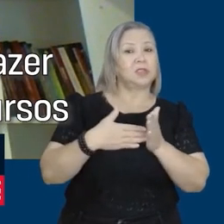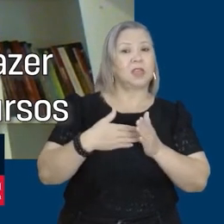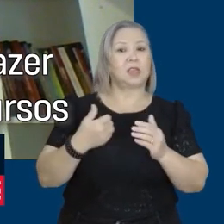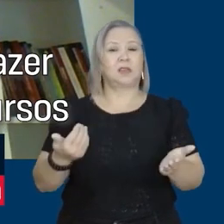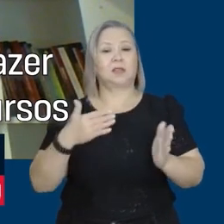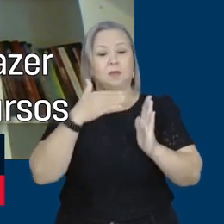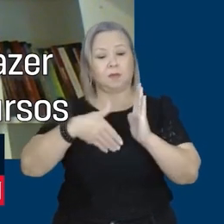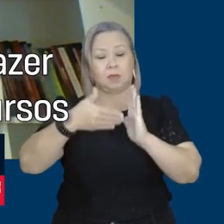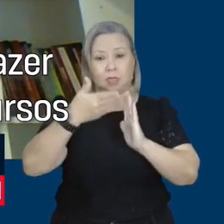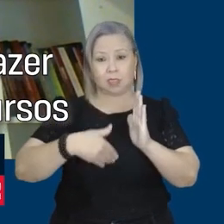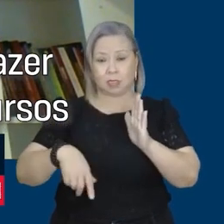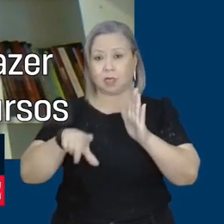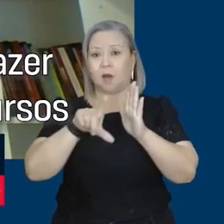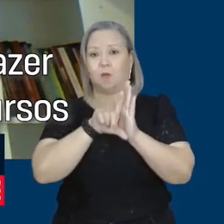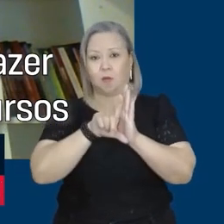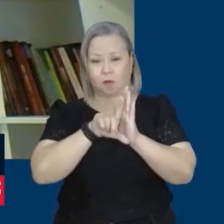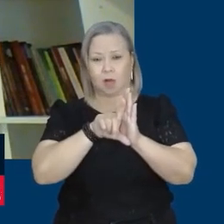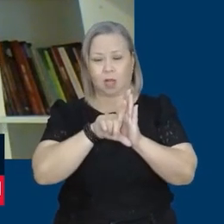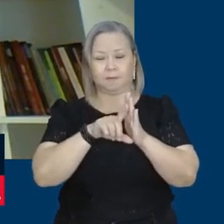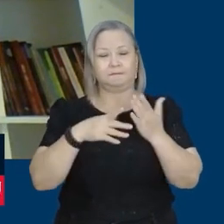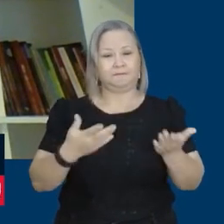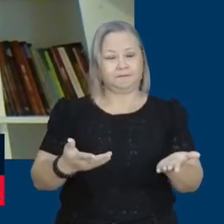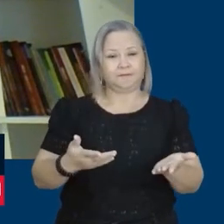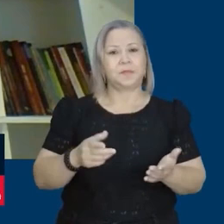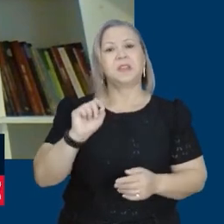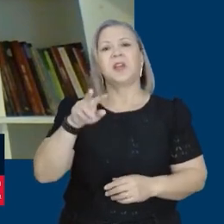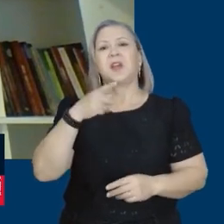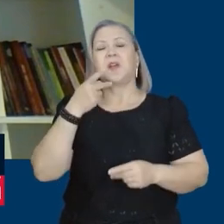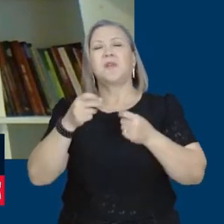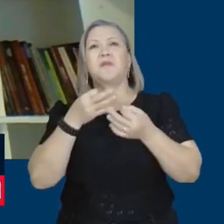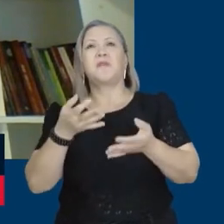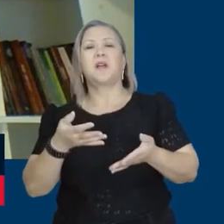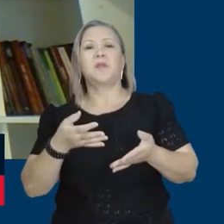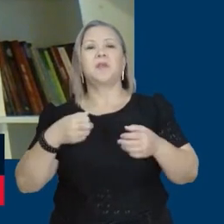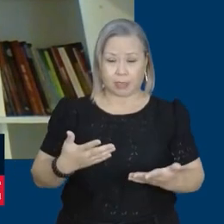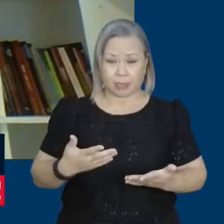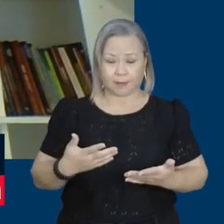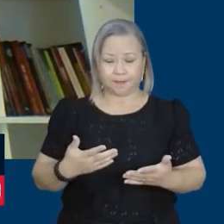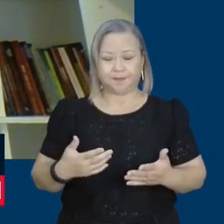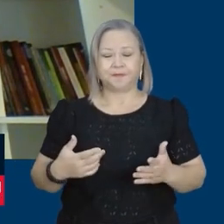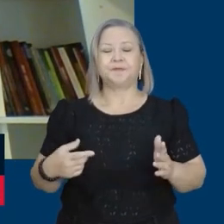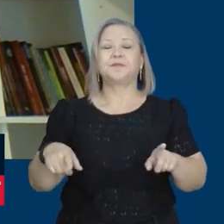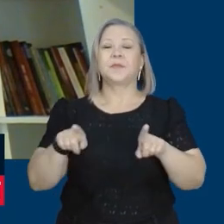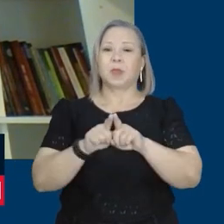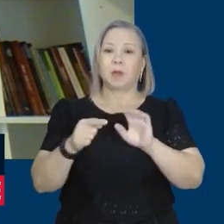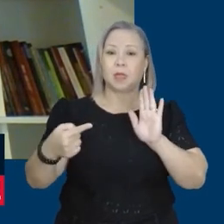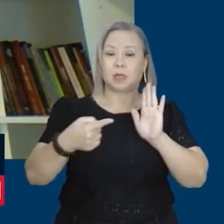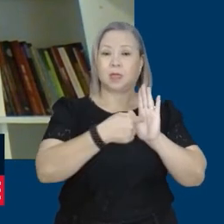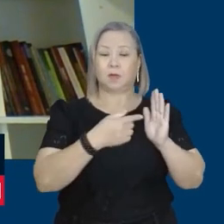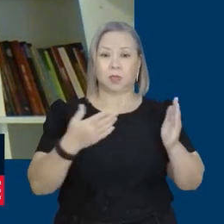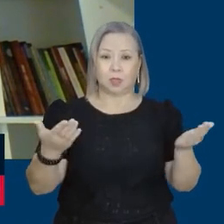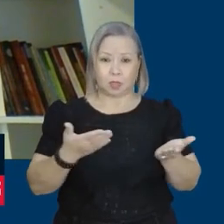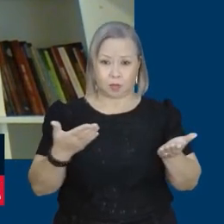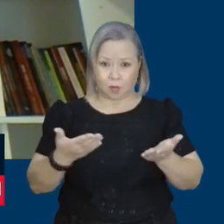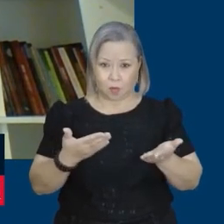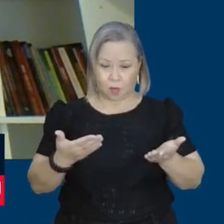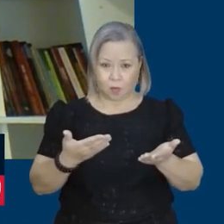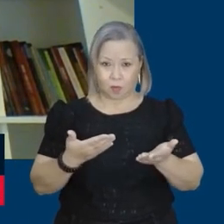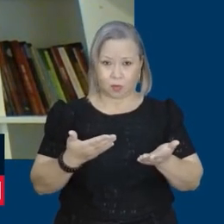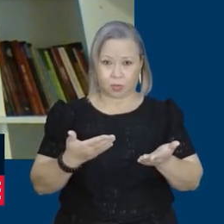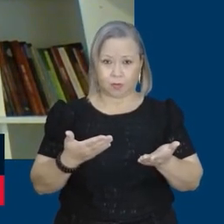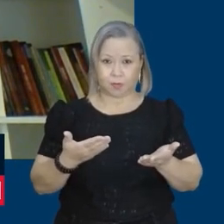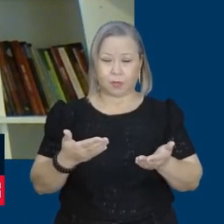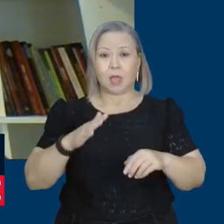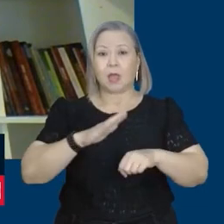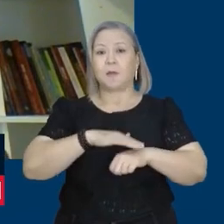legal, portanto, o governo podia fazer o que quisesse com esse recurso sob a justificativa desse estado de emergência inventado. Para você ter uma ideia do desvio de finalidade, mais de